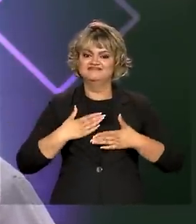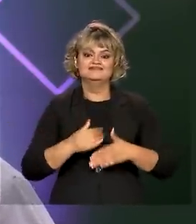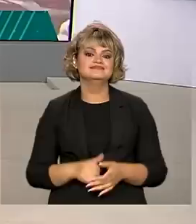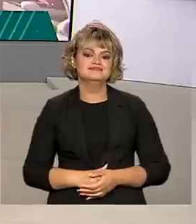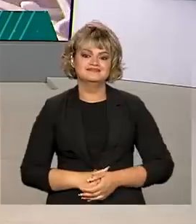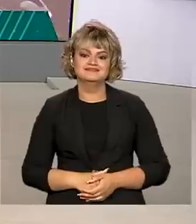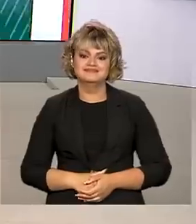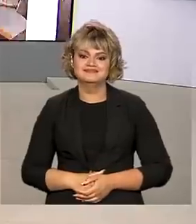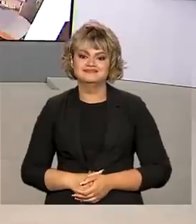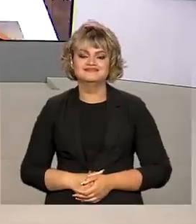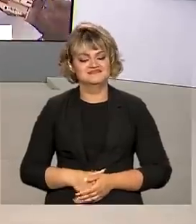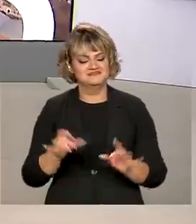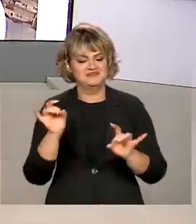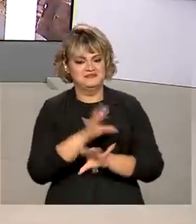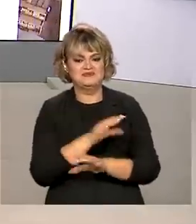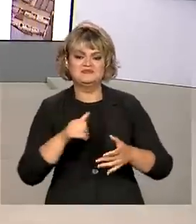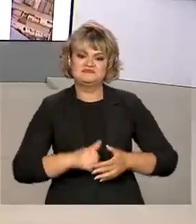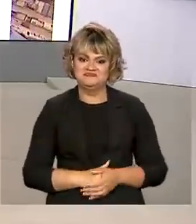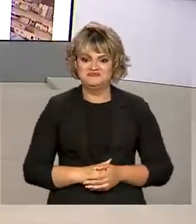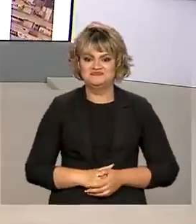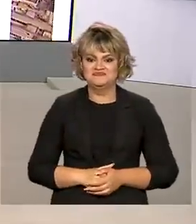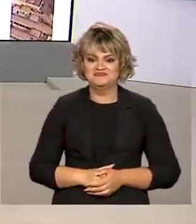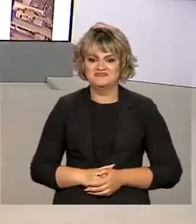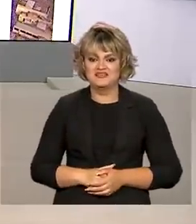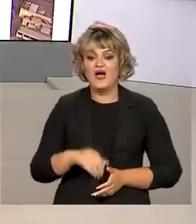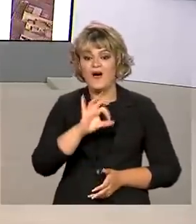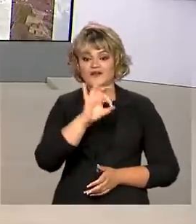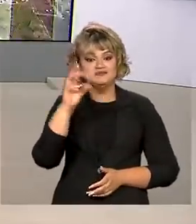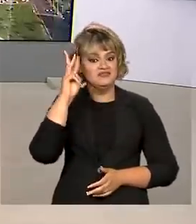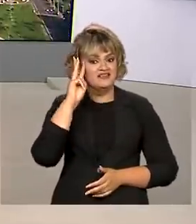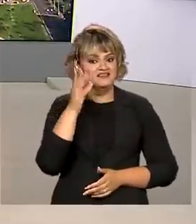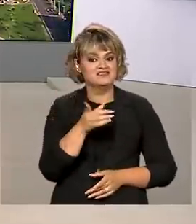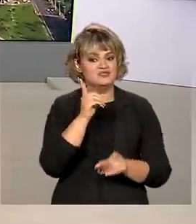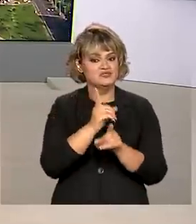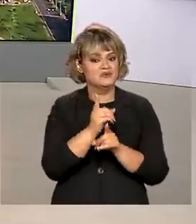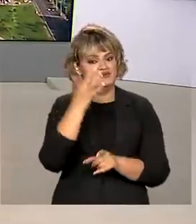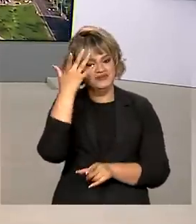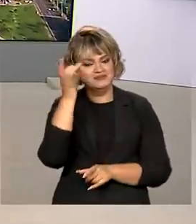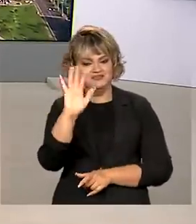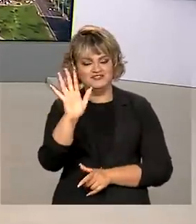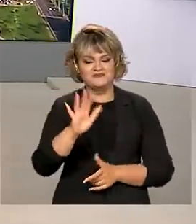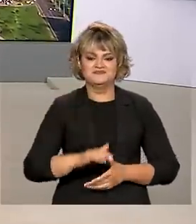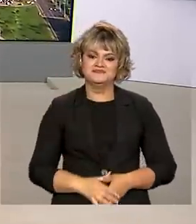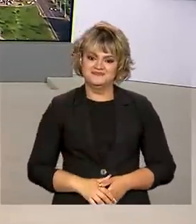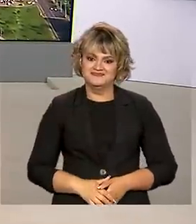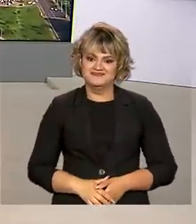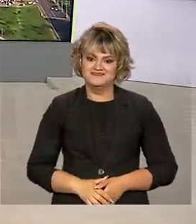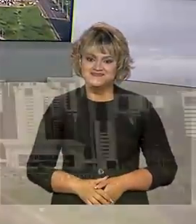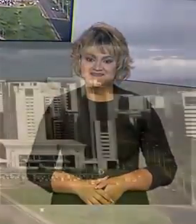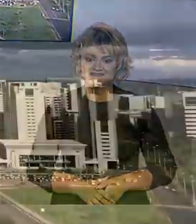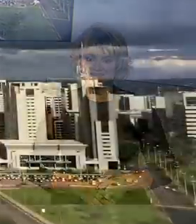todos nós. É isso aí. A gente fica por aqui. Uma ótima terça-feira para você. Até amanhã. Tchau.